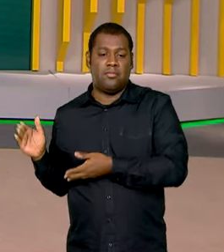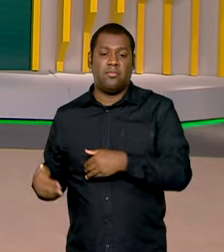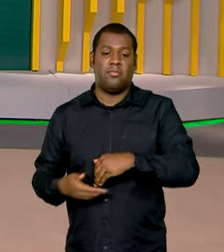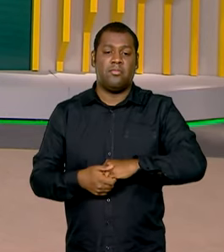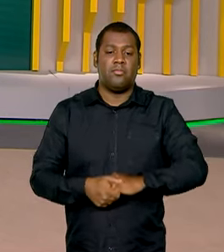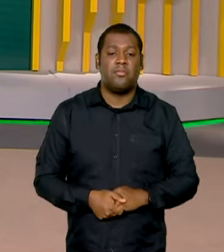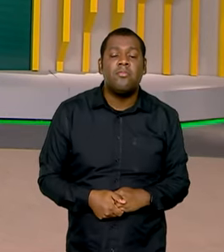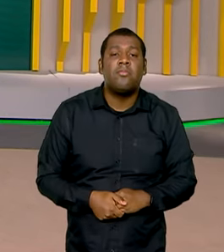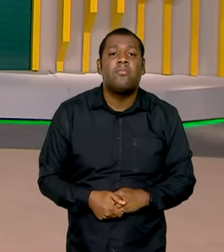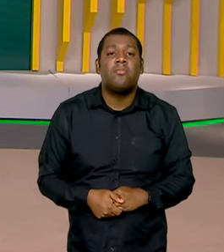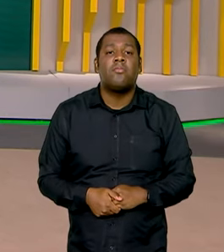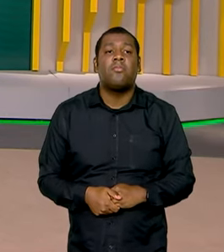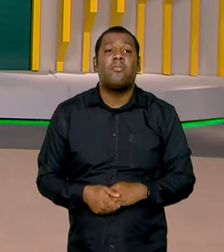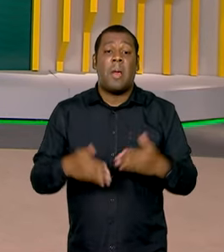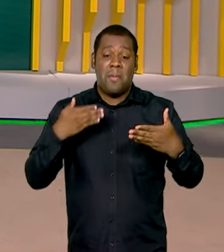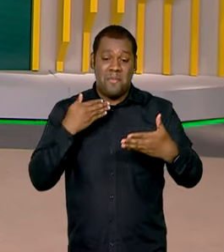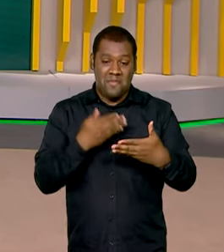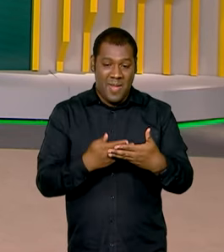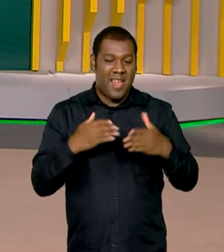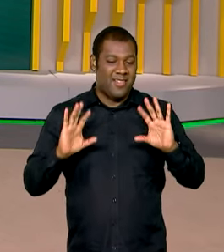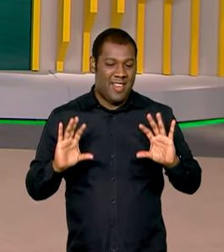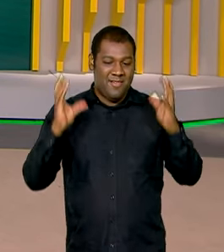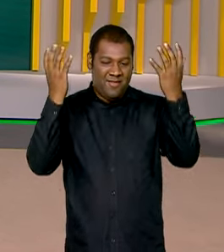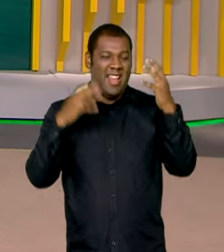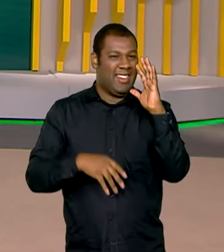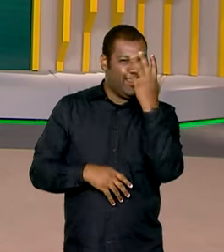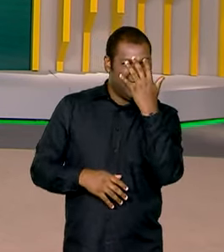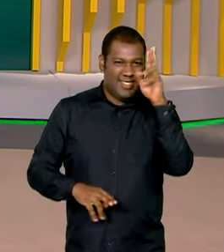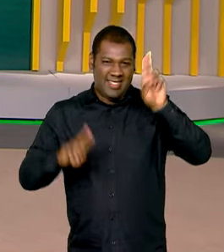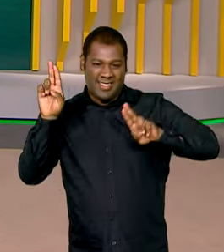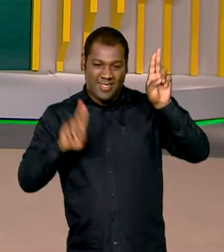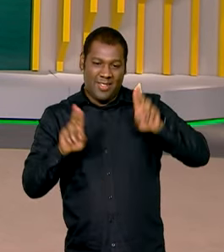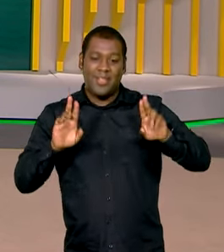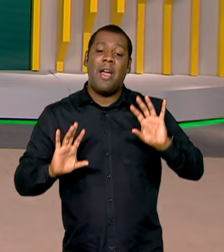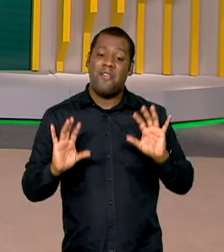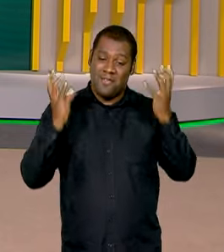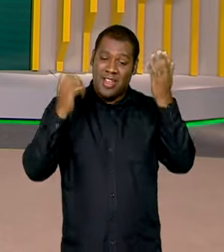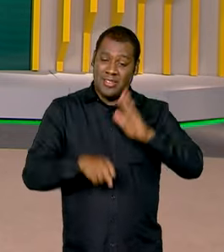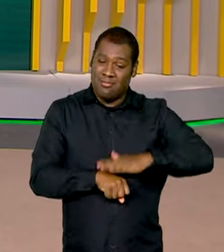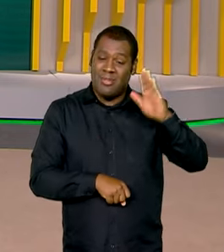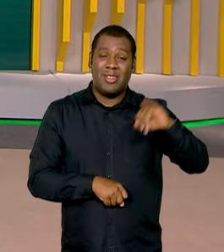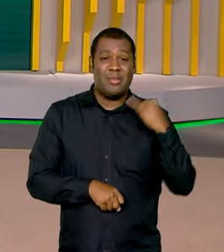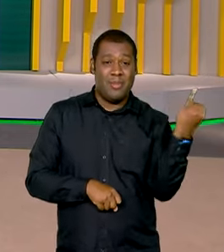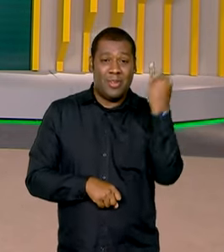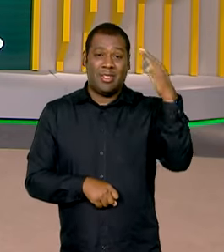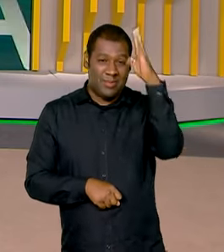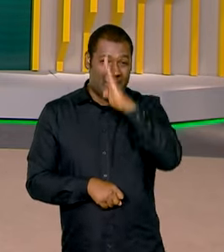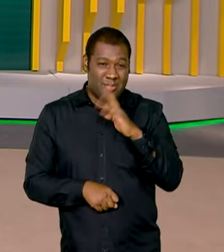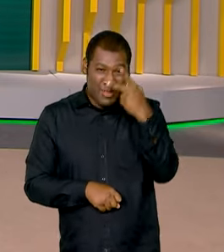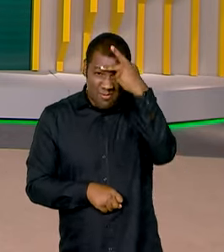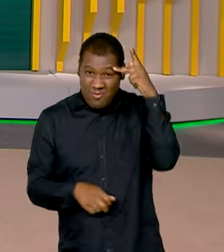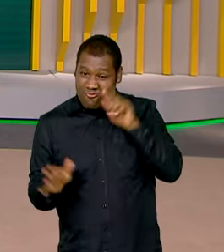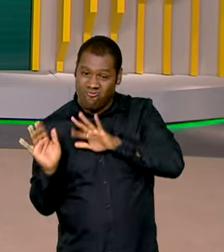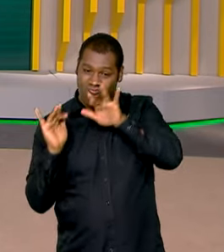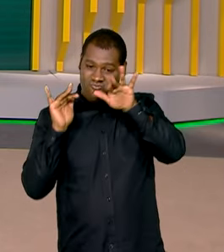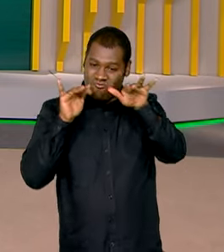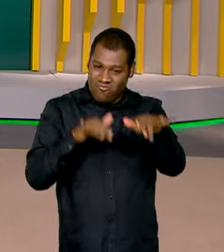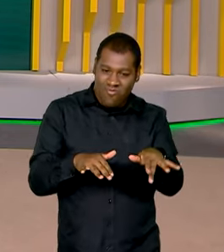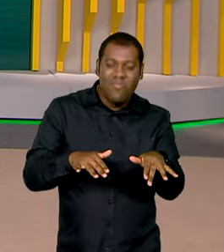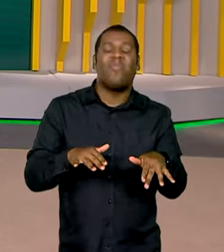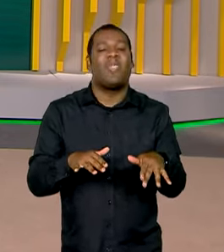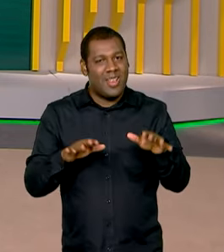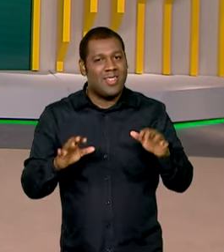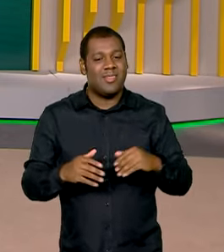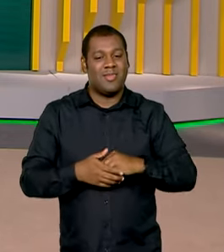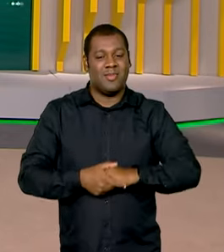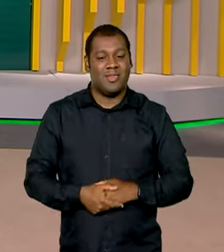Já estamos na véspera do Carnaval, maior festa popular do país, que arrasta milhões de foliões para as ruas. E como é